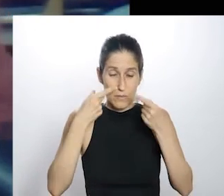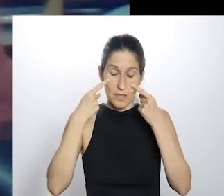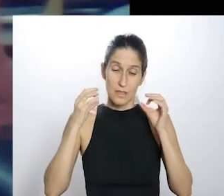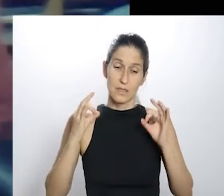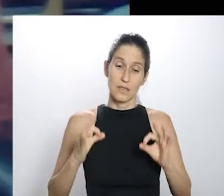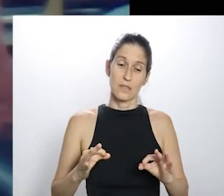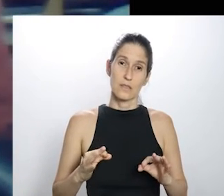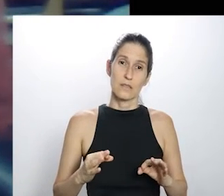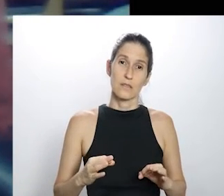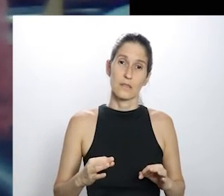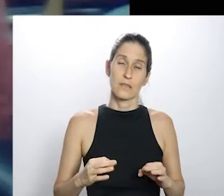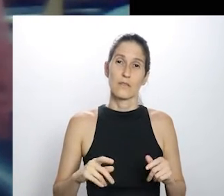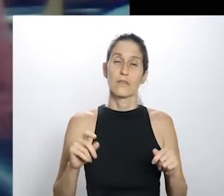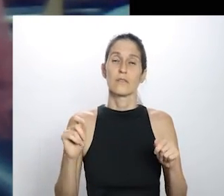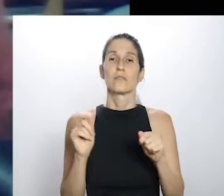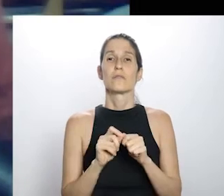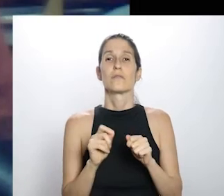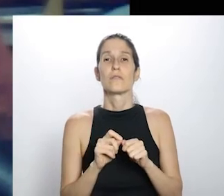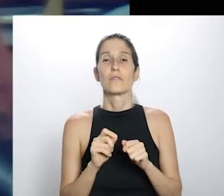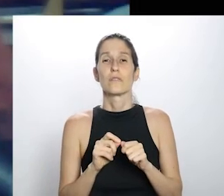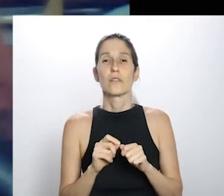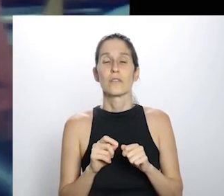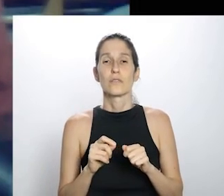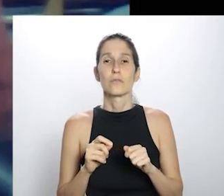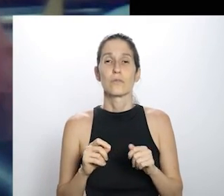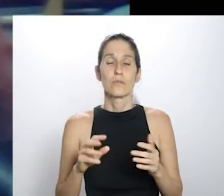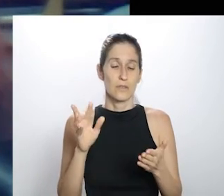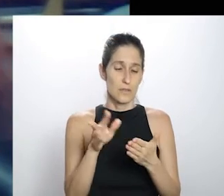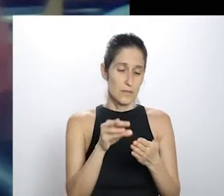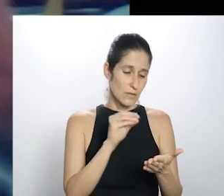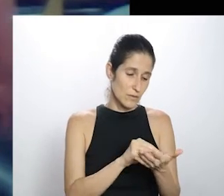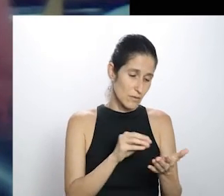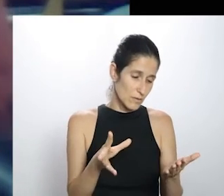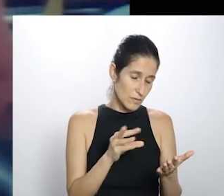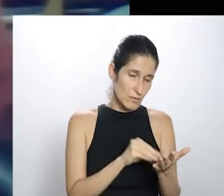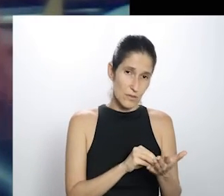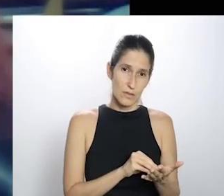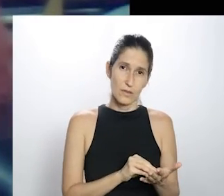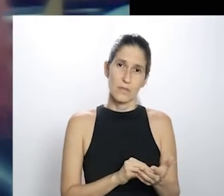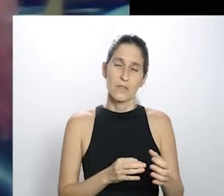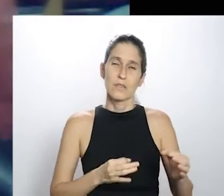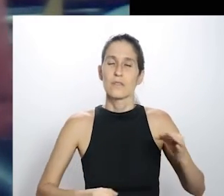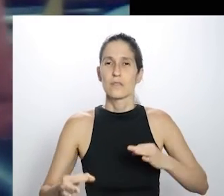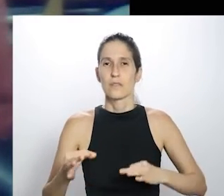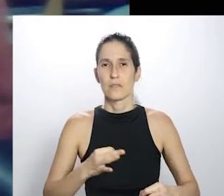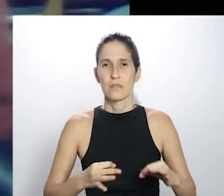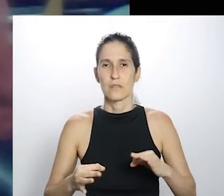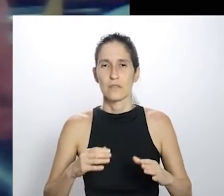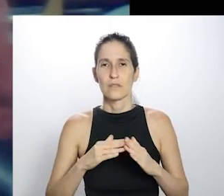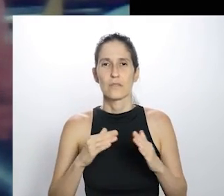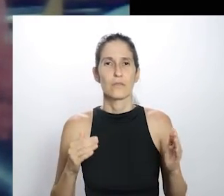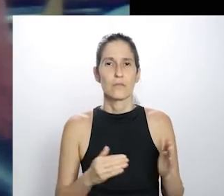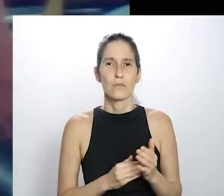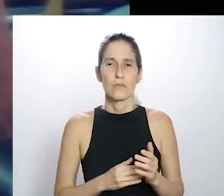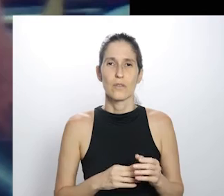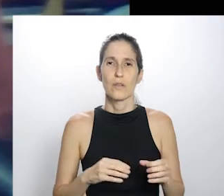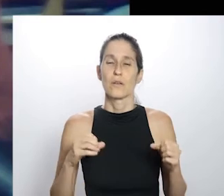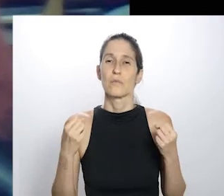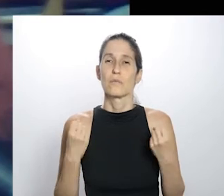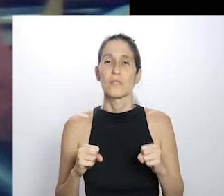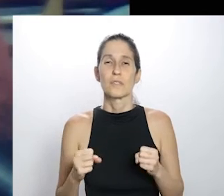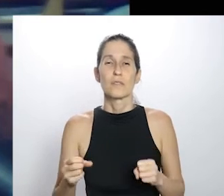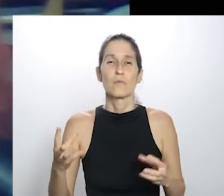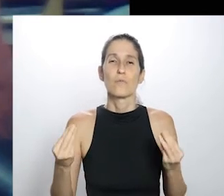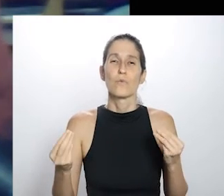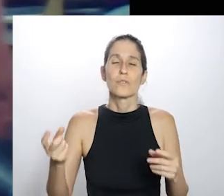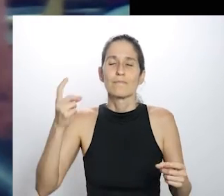acompanharmos também esse processo de feitura desse cadastro, dessa organização toda, porque isso exige muitas